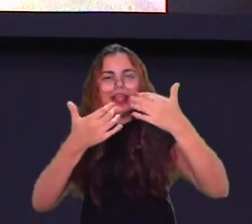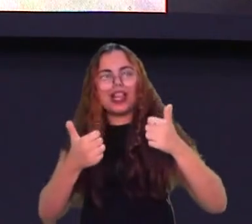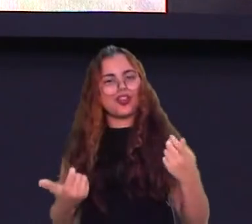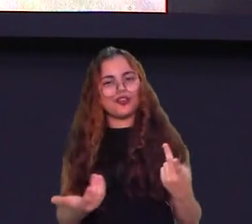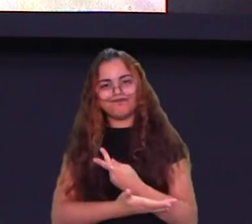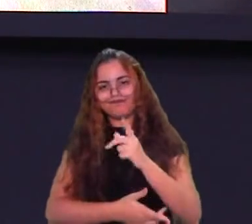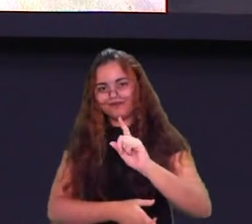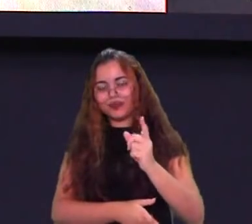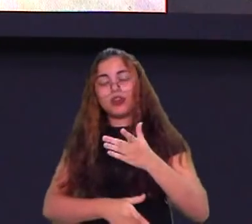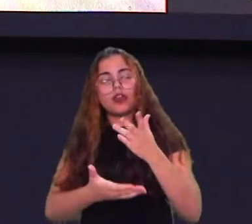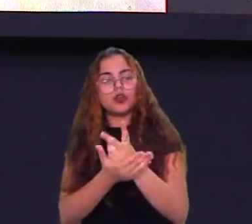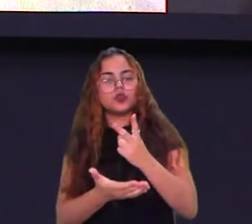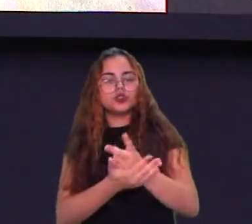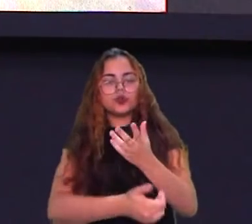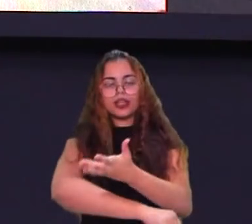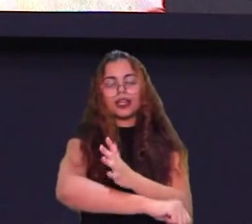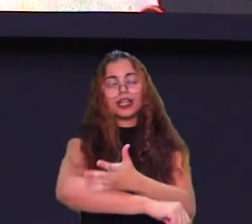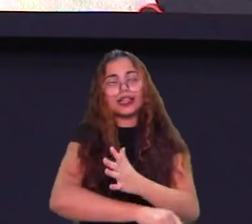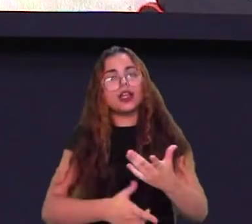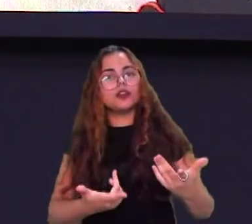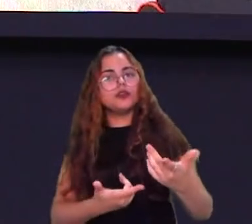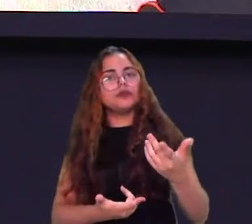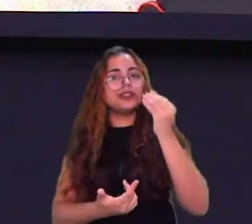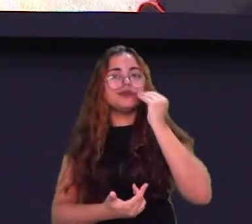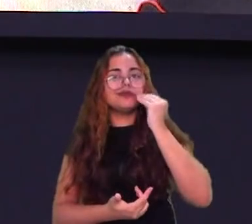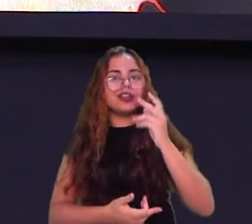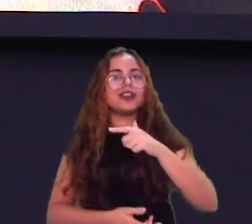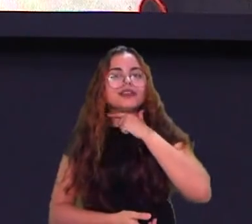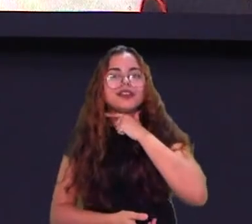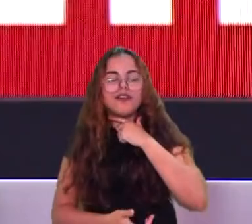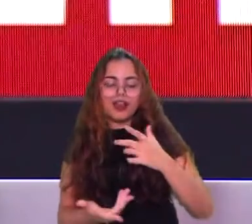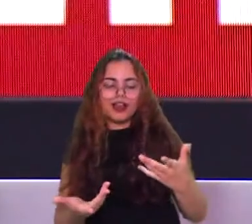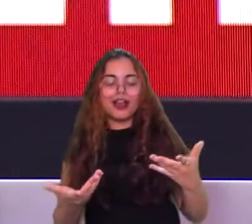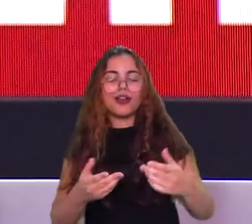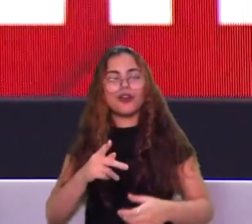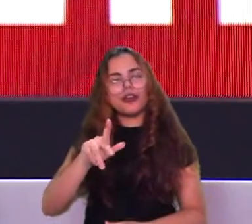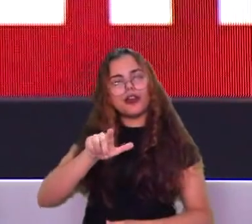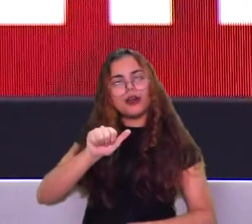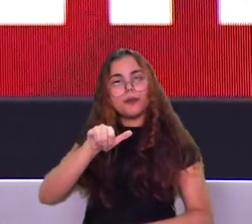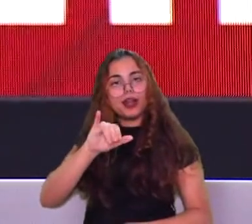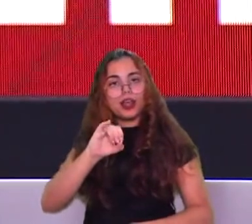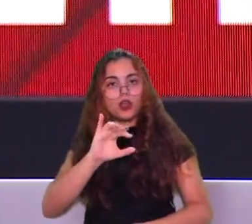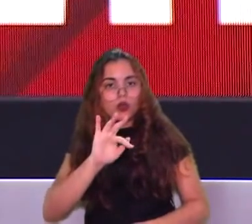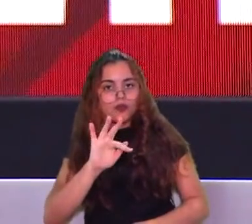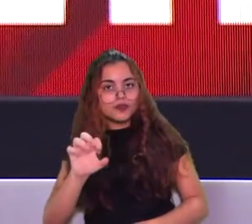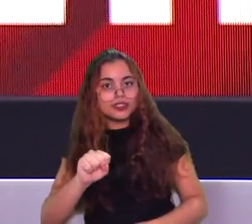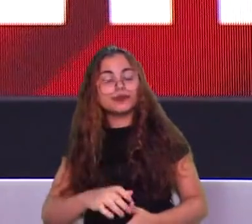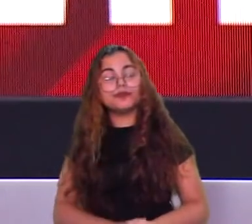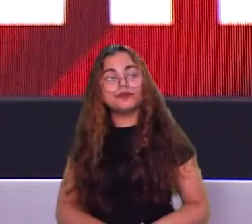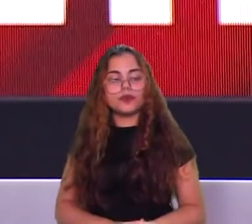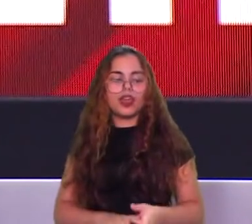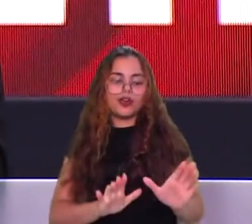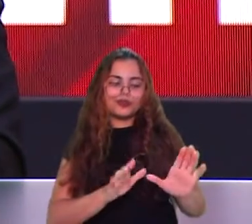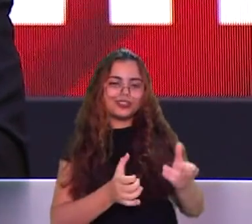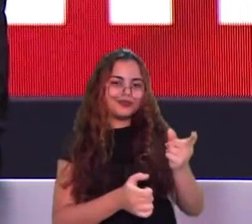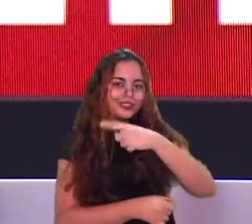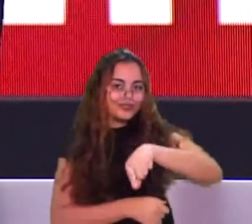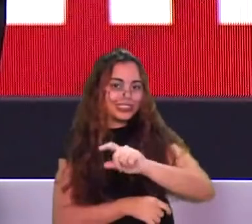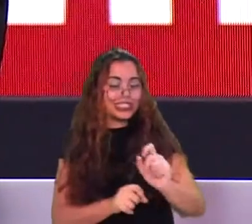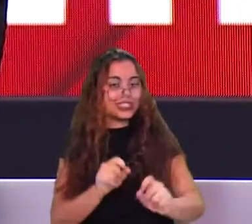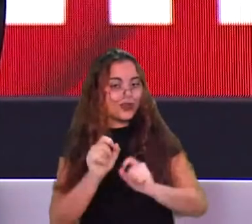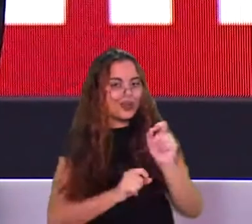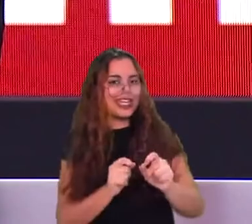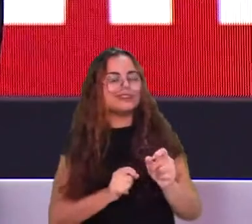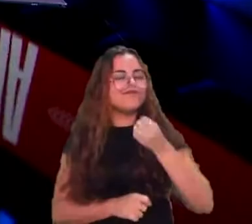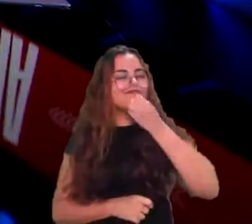pegar essa vaga no playoff, né, que é o que importa. Carioca, a time de vocês, né, a gente fala, pô, são bons jogadores,